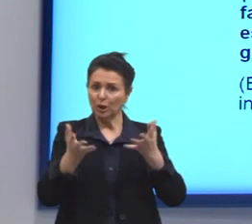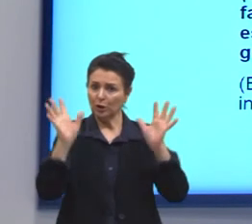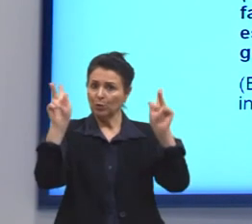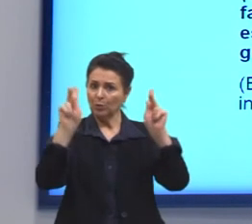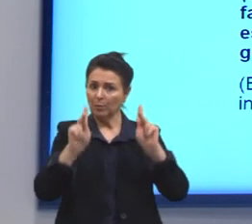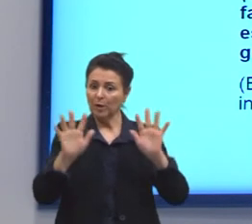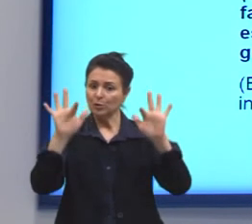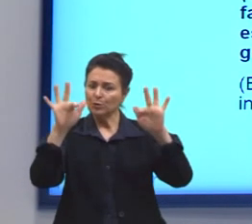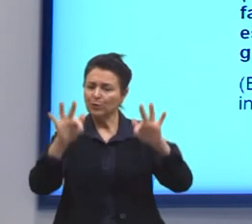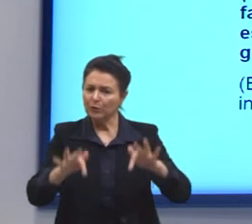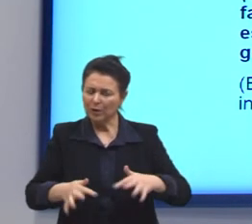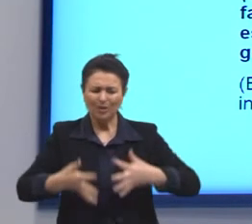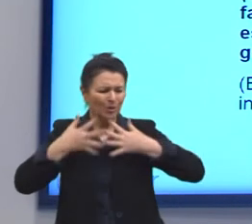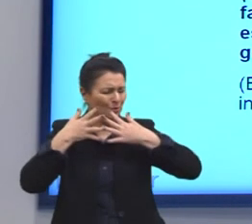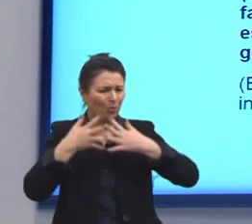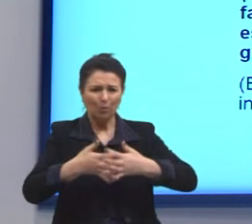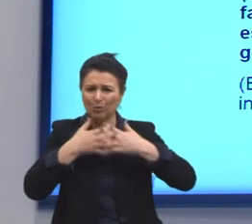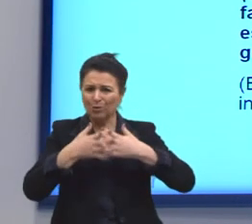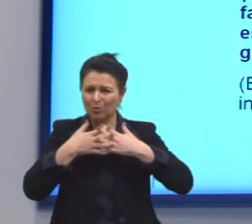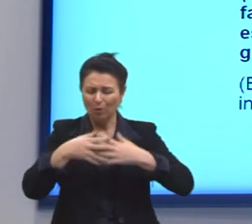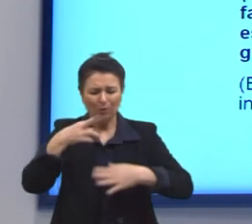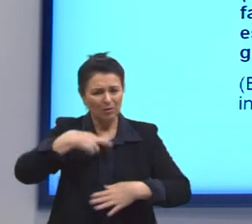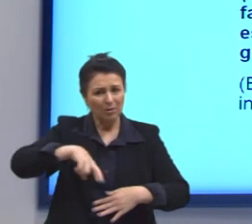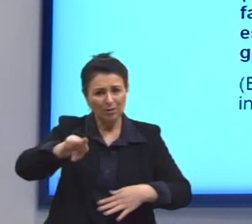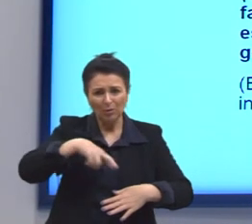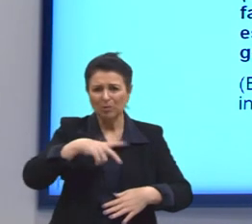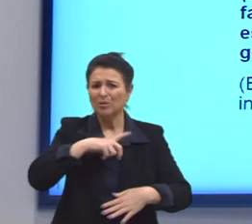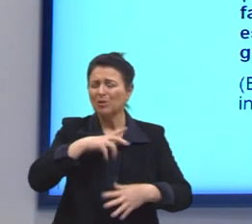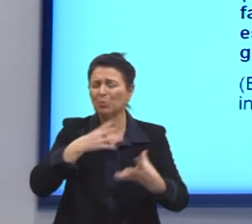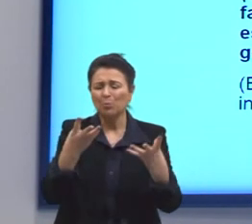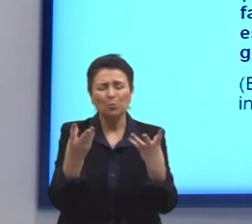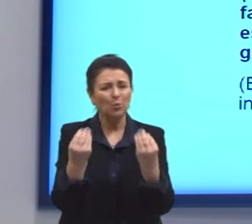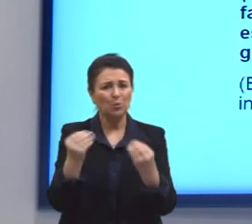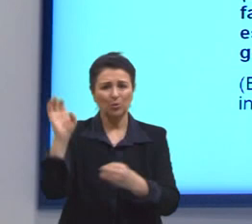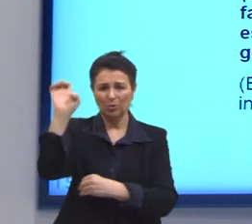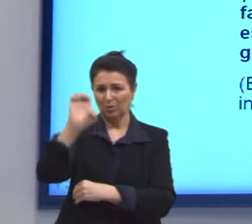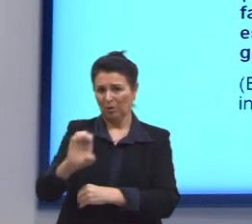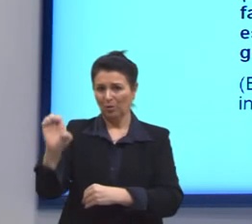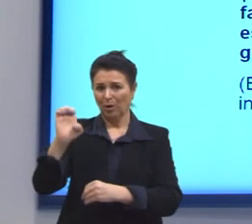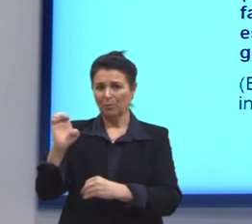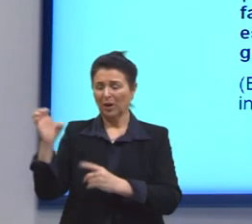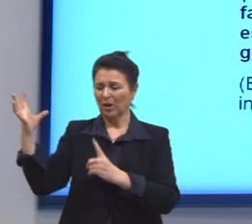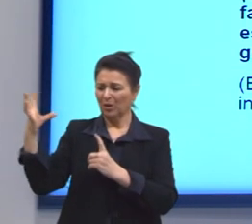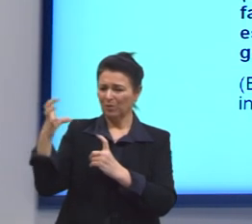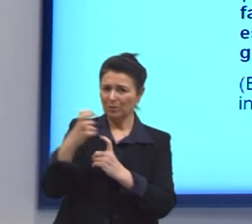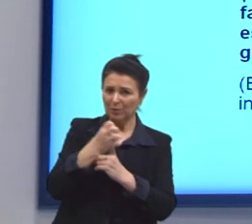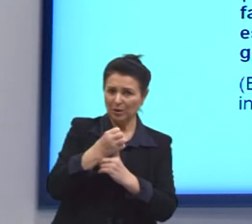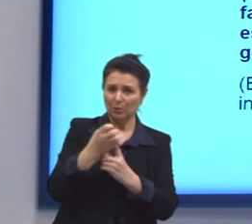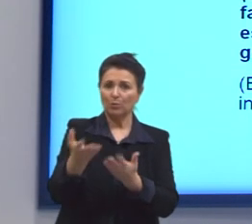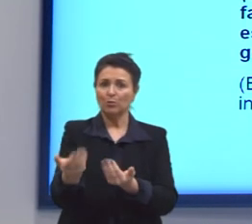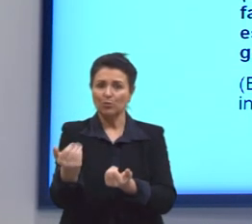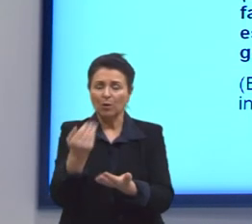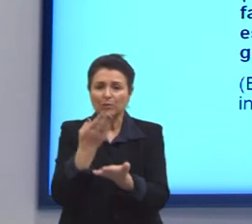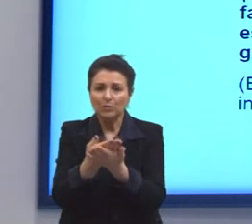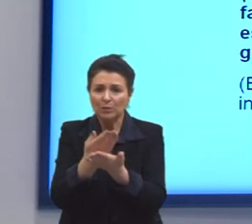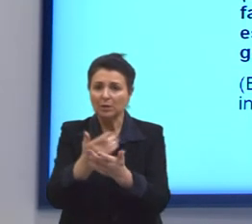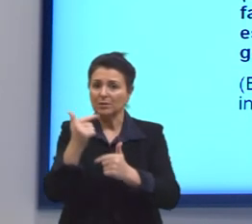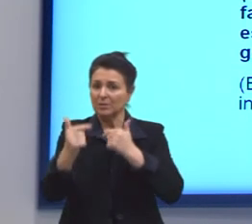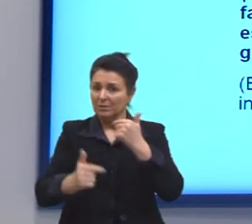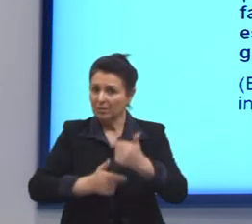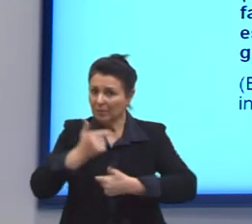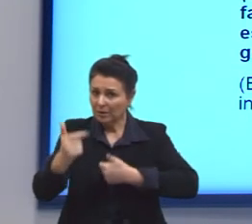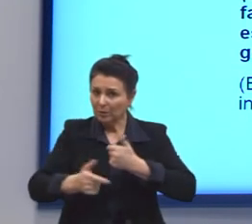o fim dos conflitos religiosos que assolavam a Europa e oprimiam os jovens estudantes e trabalhadores.